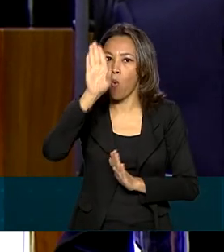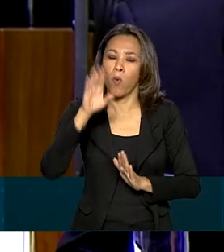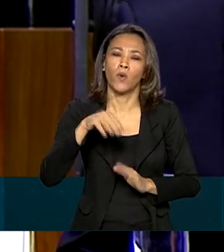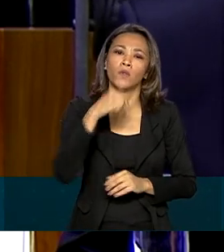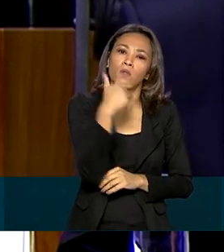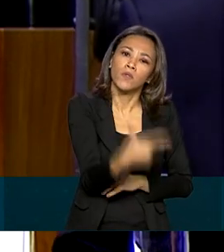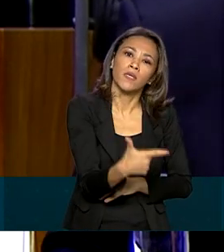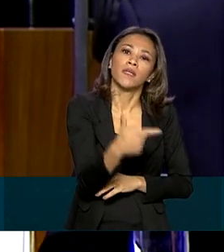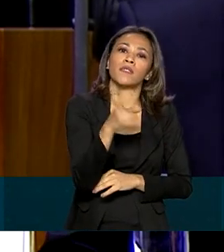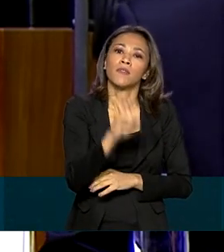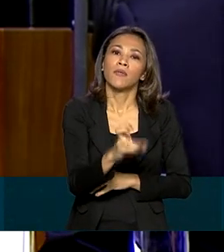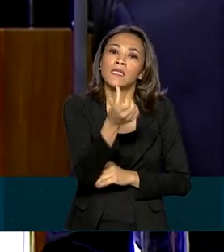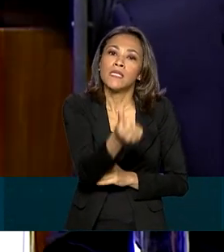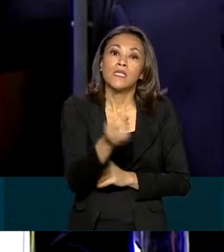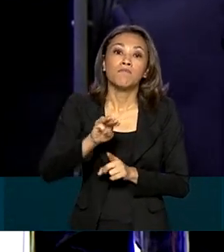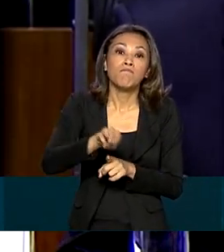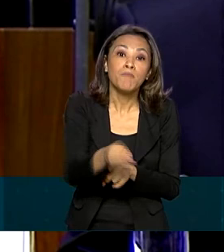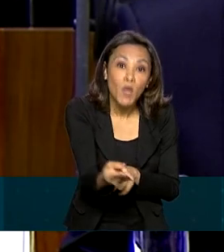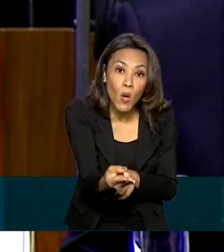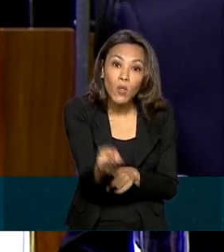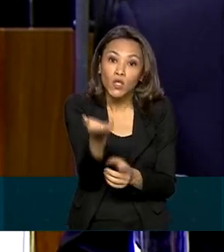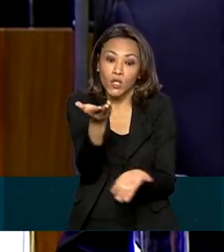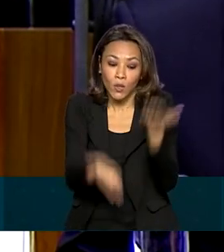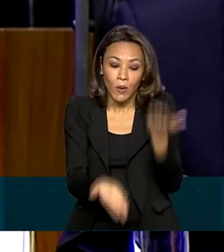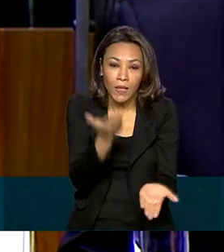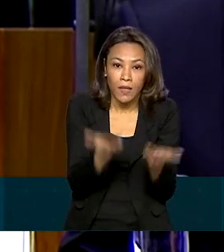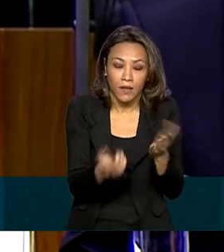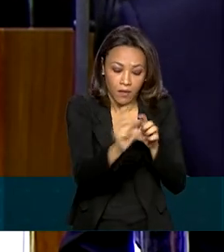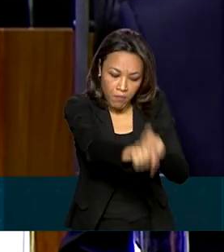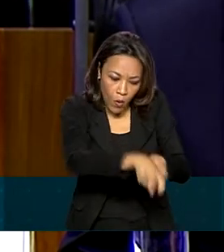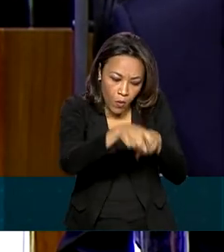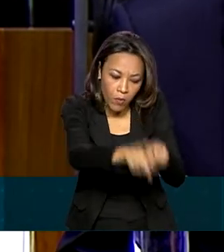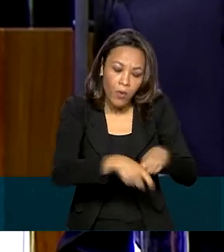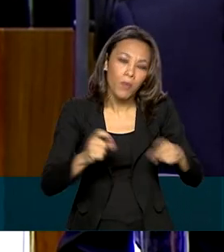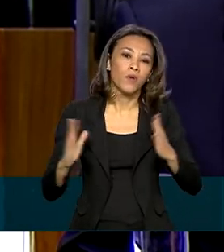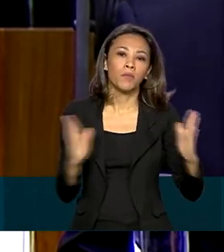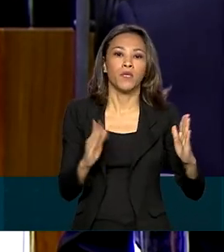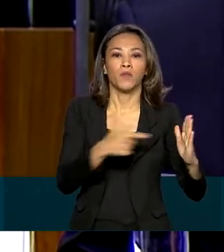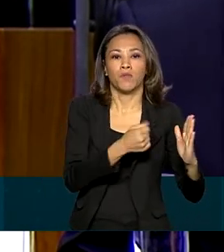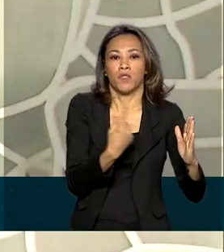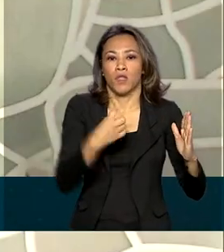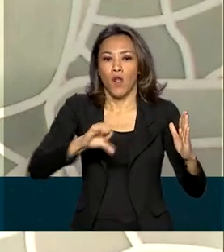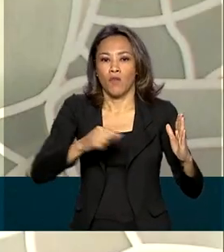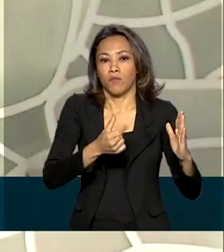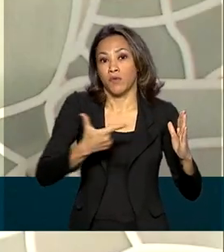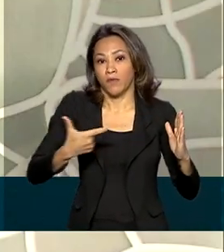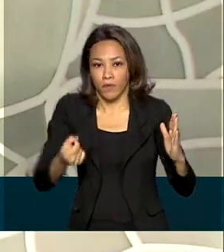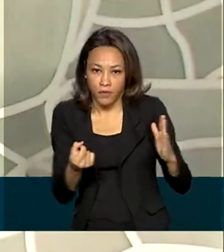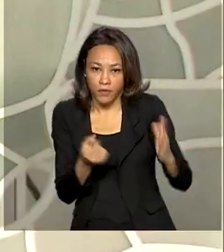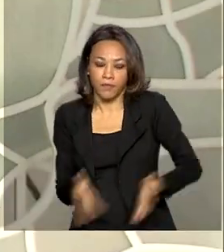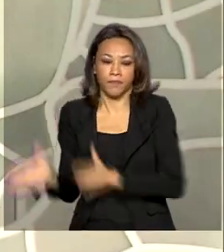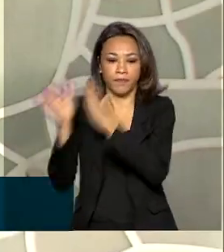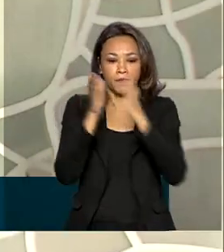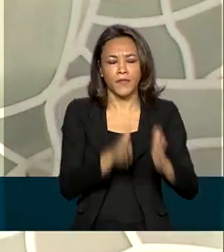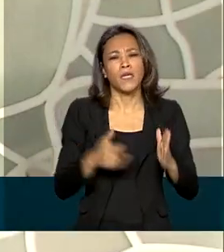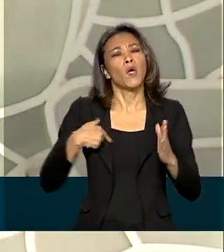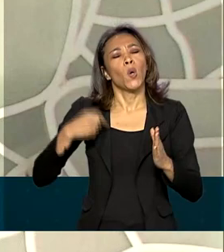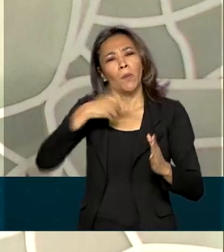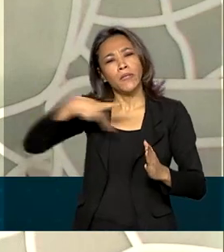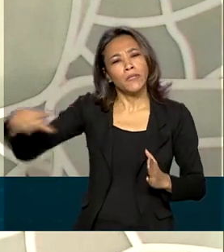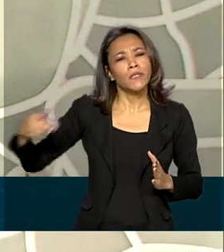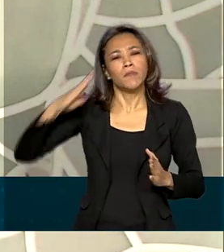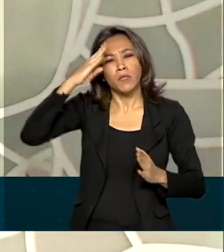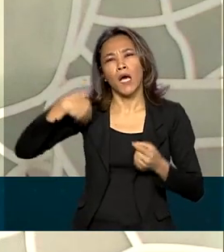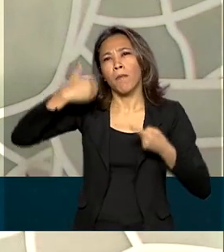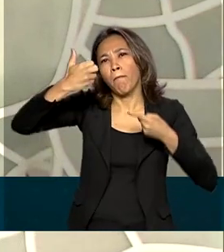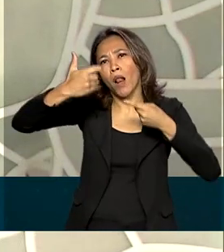milhões de toneladas na safra brasileira 2019-2020. Além de elencar o que foi feito no ano